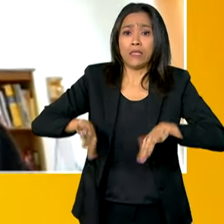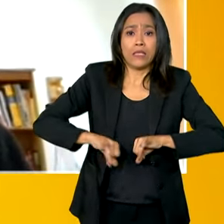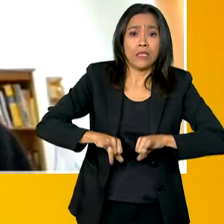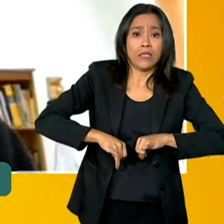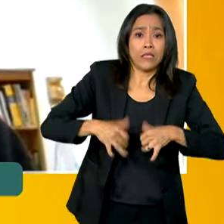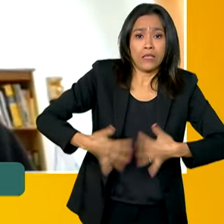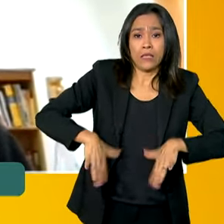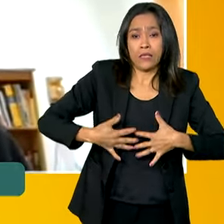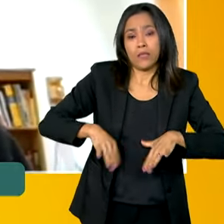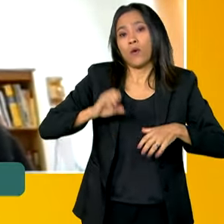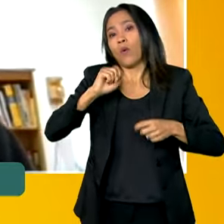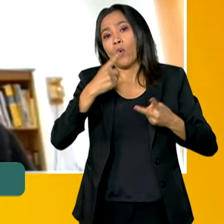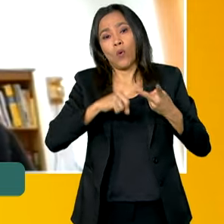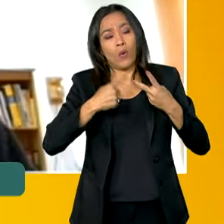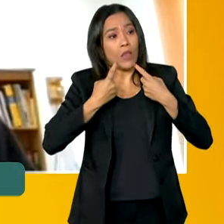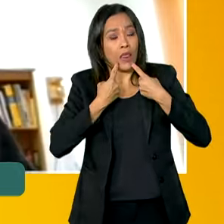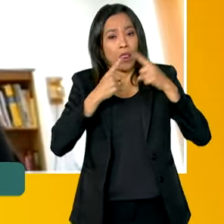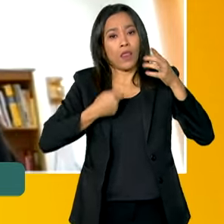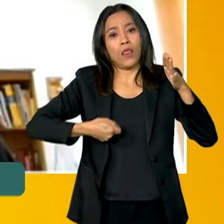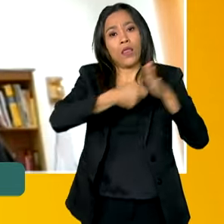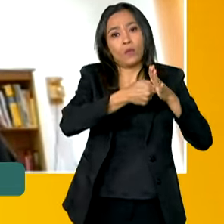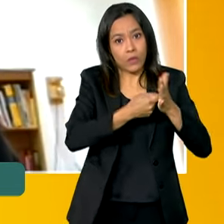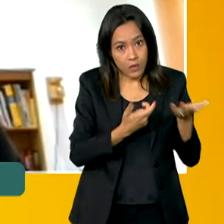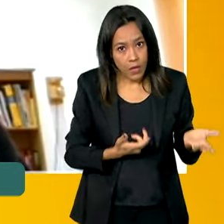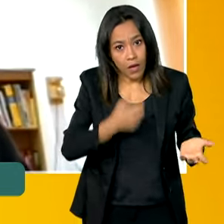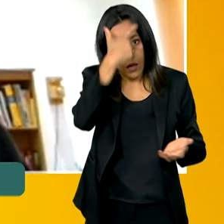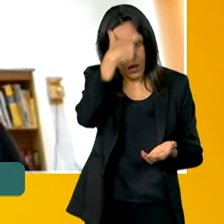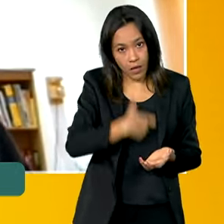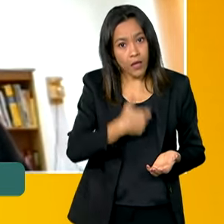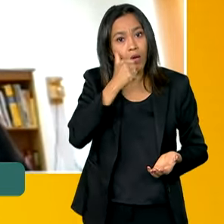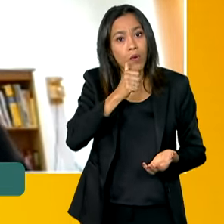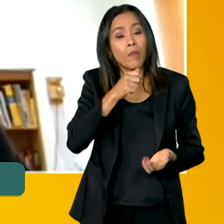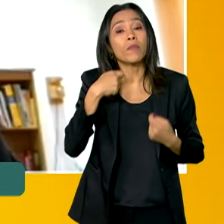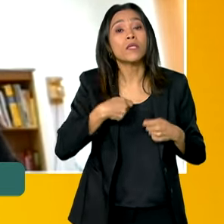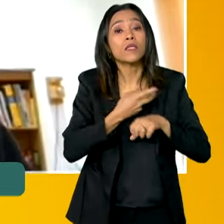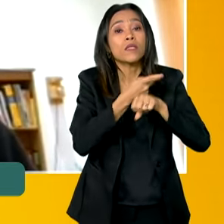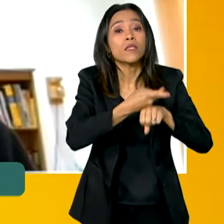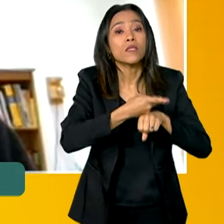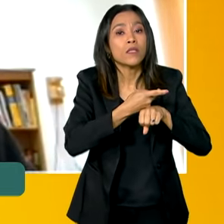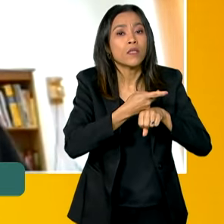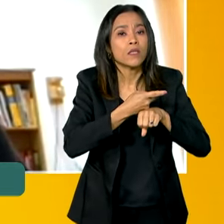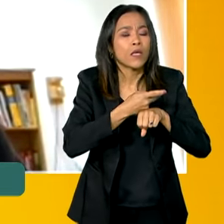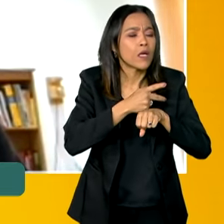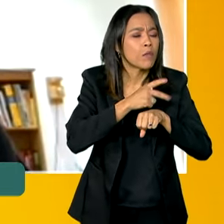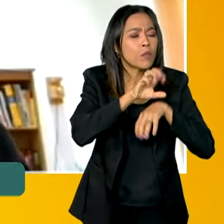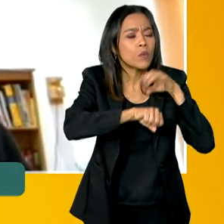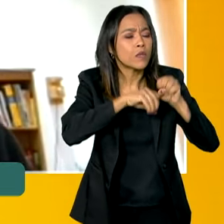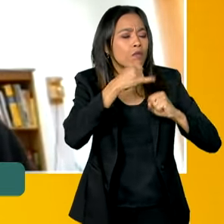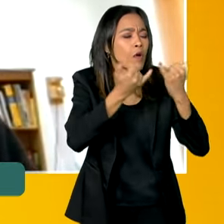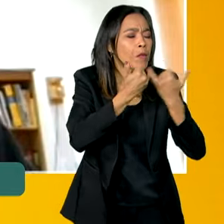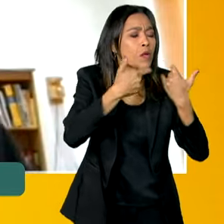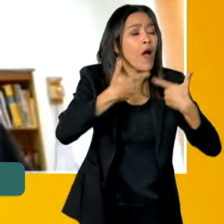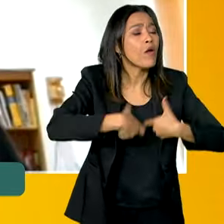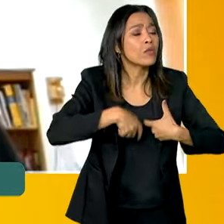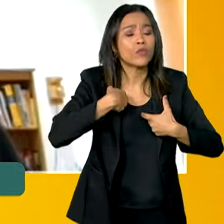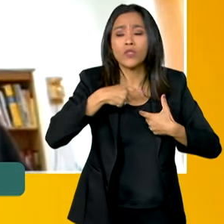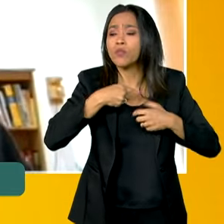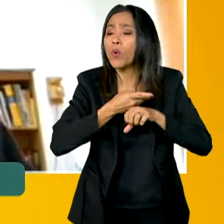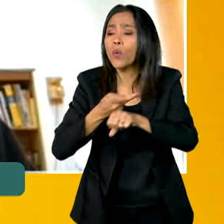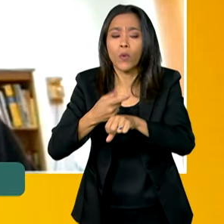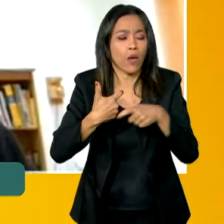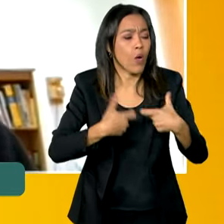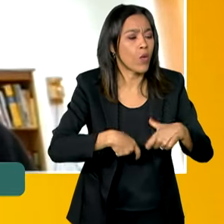Em situações de denúncia e que elas precisam também de informações para onde serem direcionadas, que equipamento